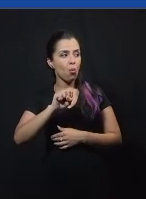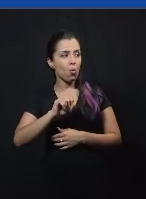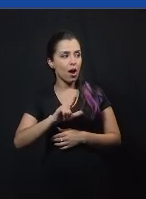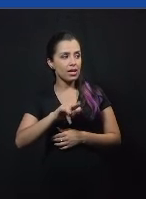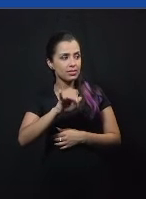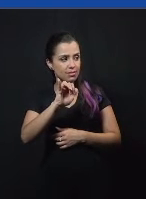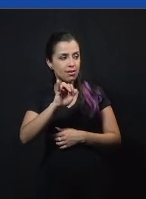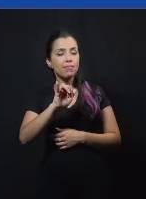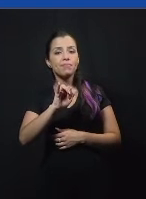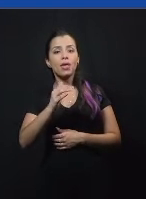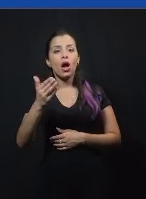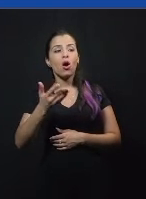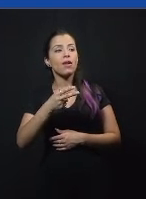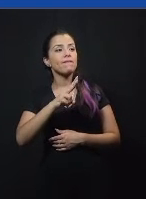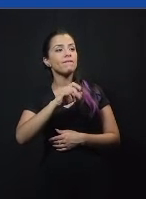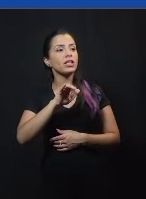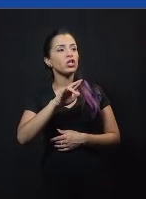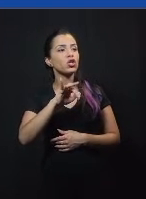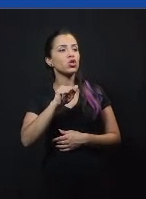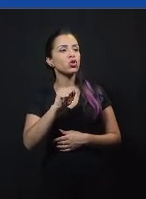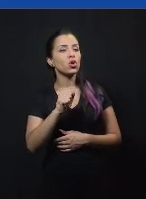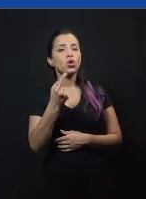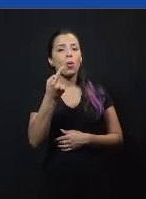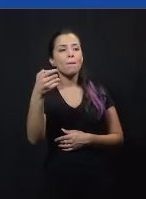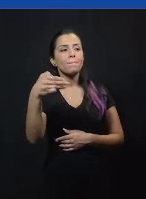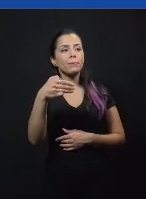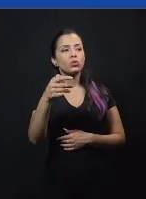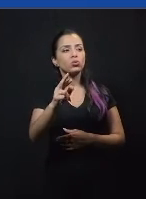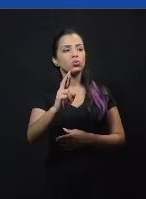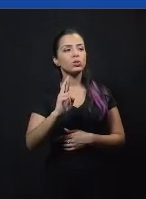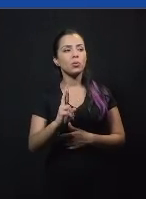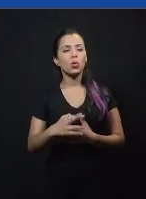Vitória, você tem um minuto para a sua resposta a partir de agora.